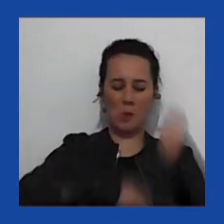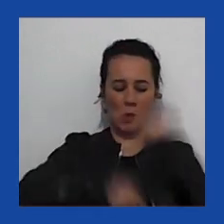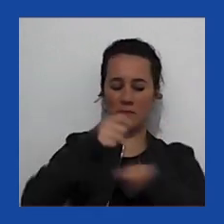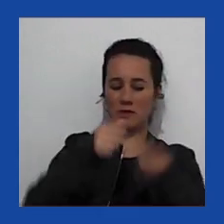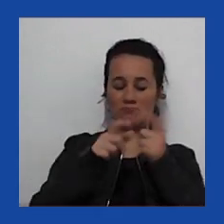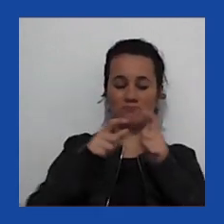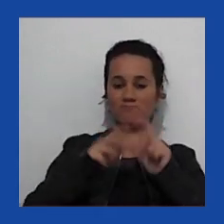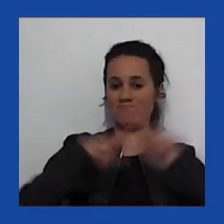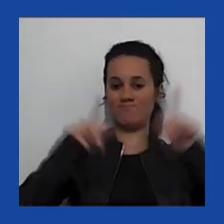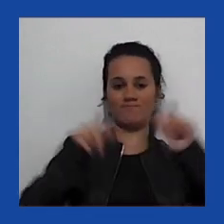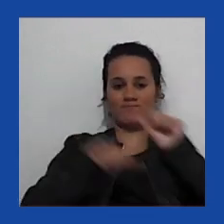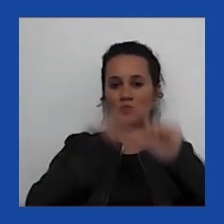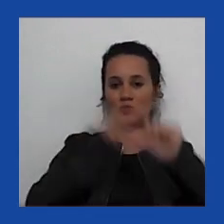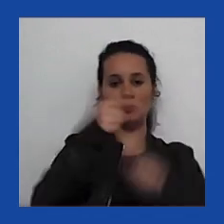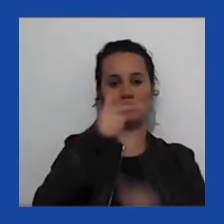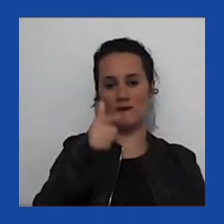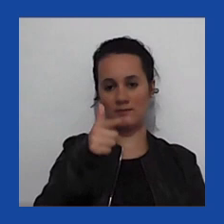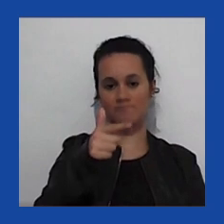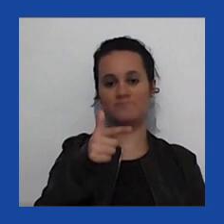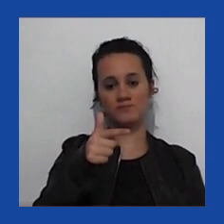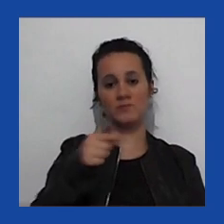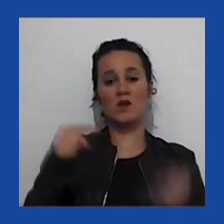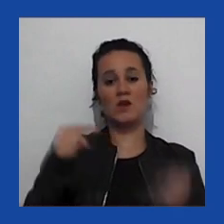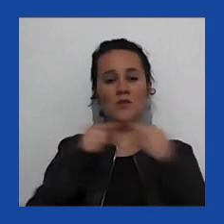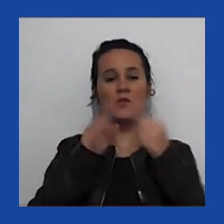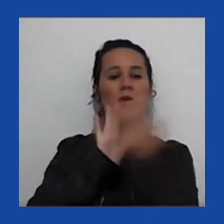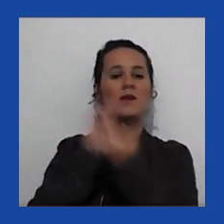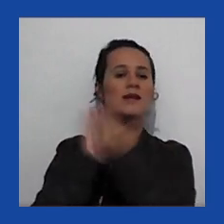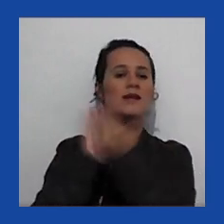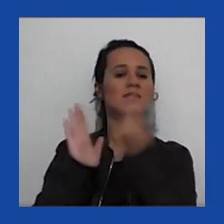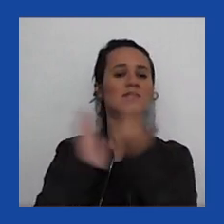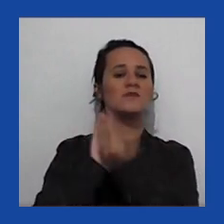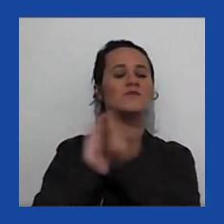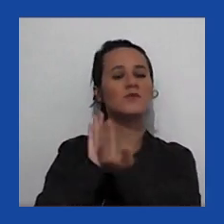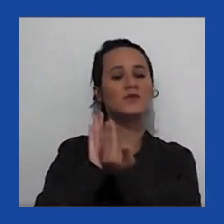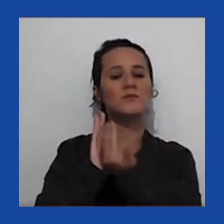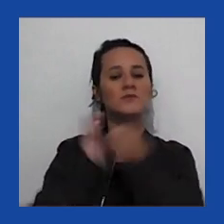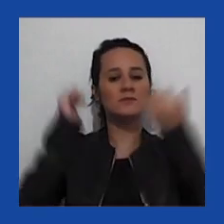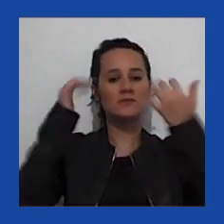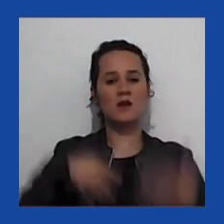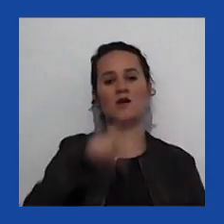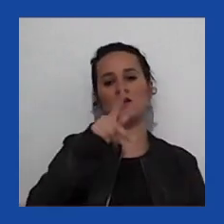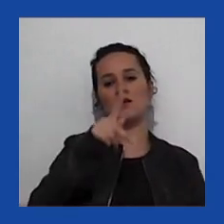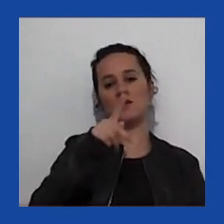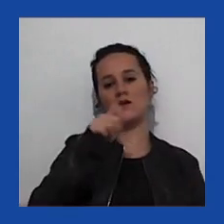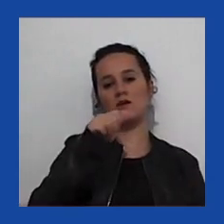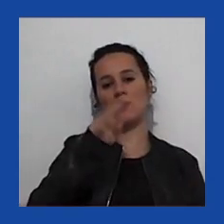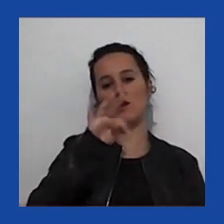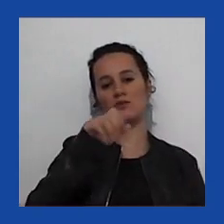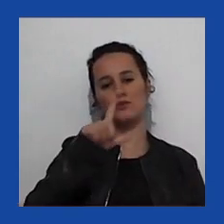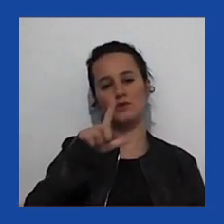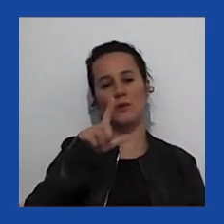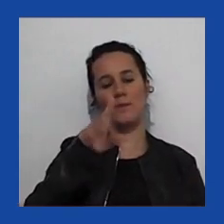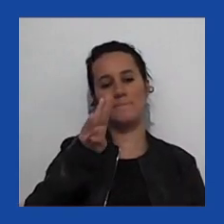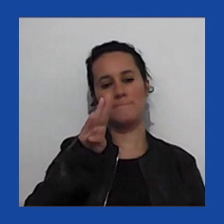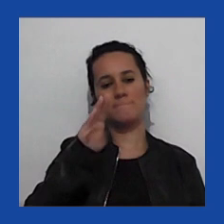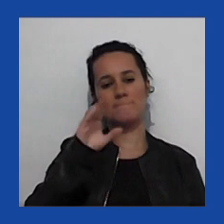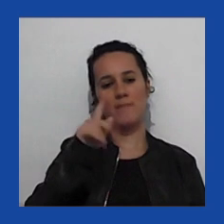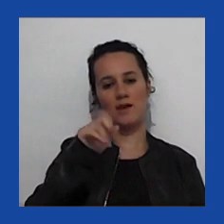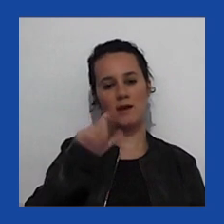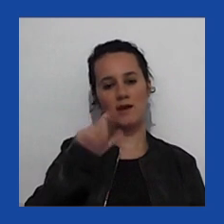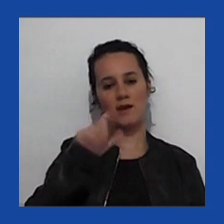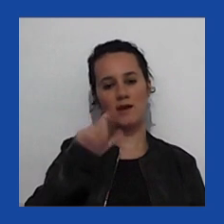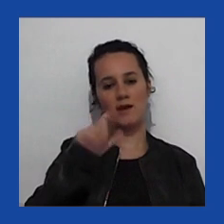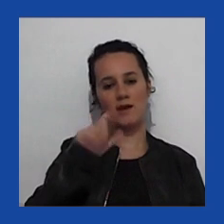Norris e Ronald Inglehart no livro Cultural Backlash, a onda